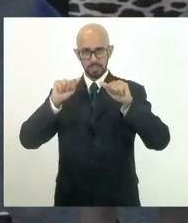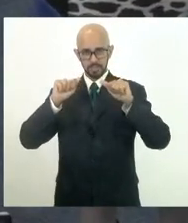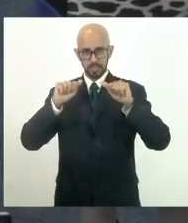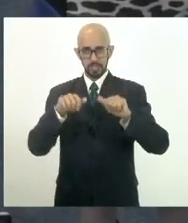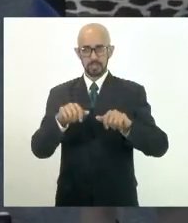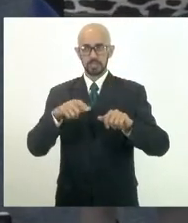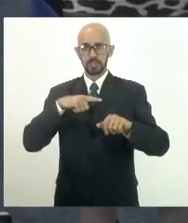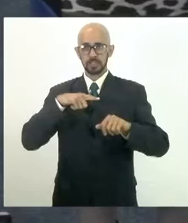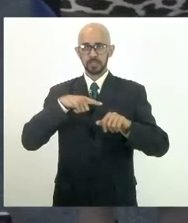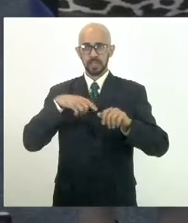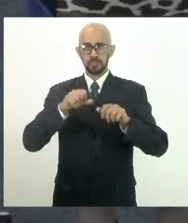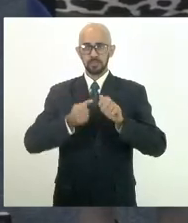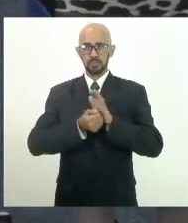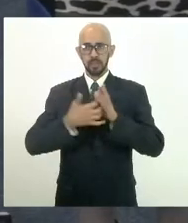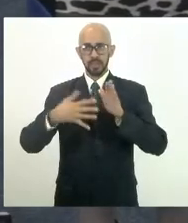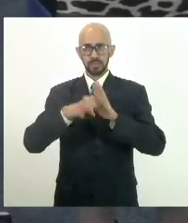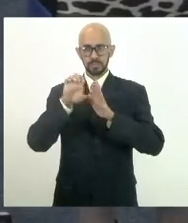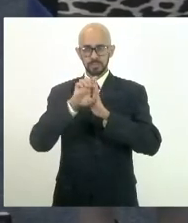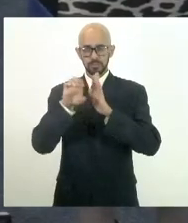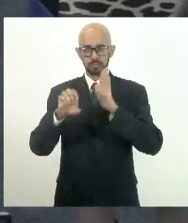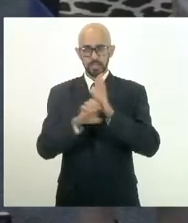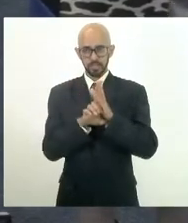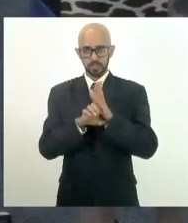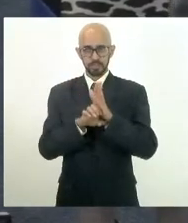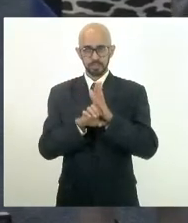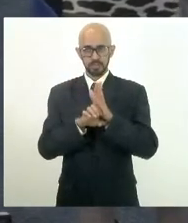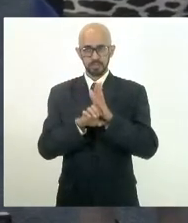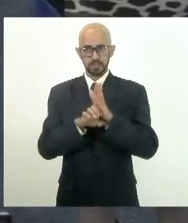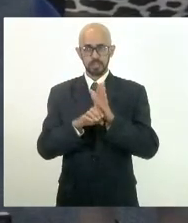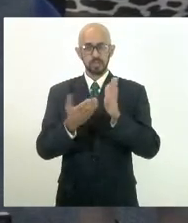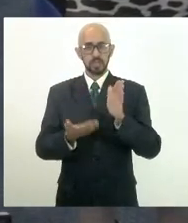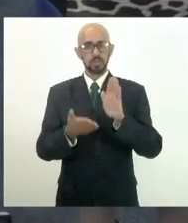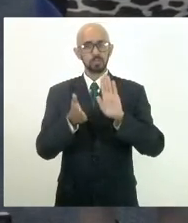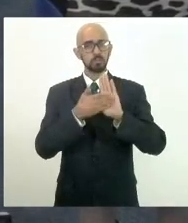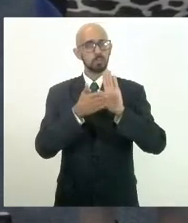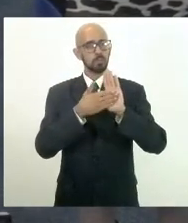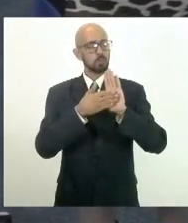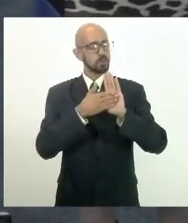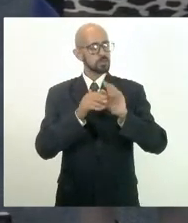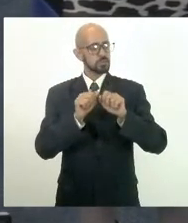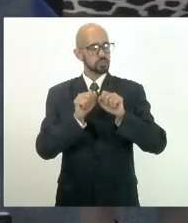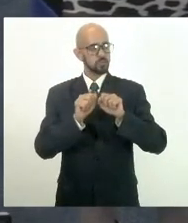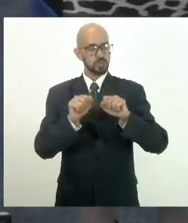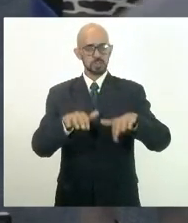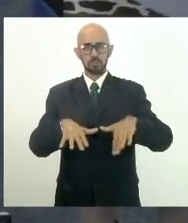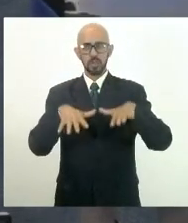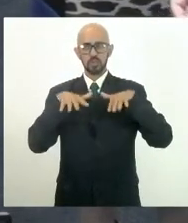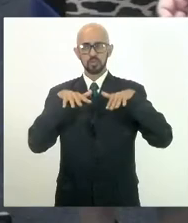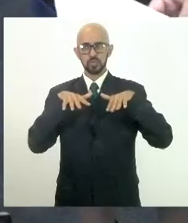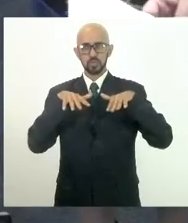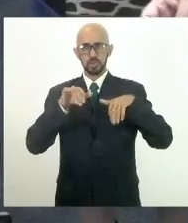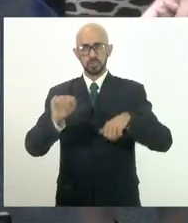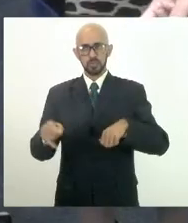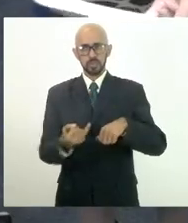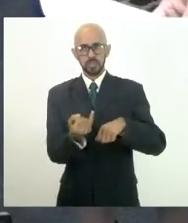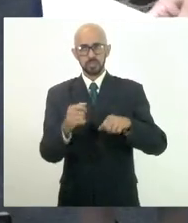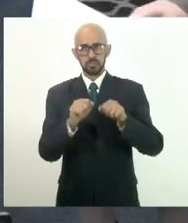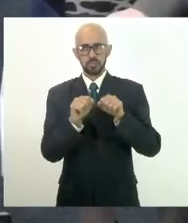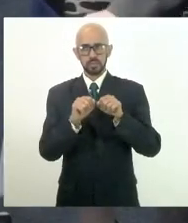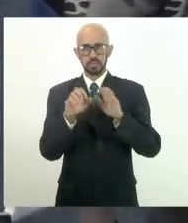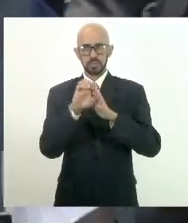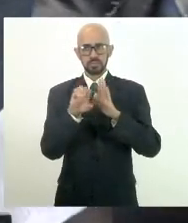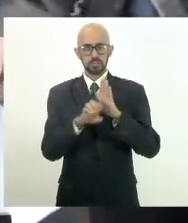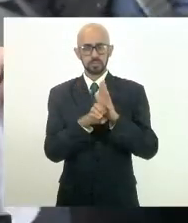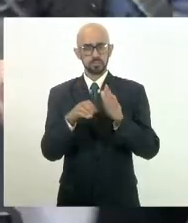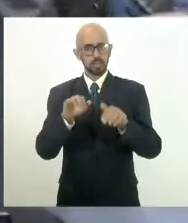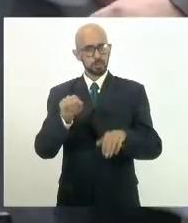muitas emendas nesse sentido. Eu queria propor que nós pudéssemos fazer uma audiência, aproveitando que tem muitas emendas, e ver o que é possível aproveitar